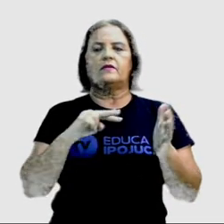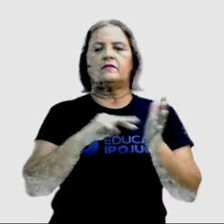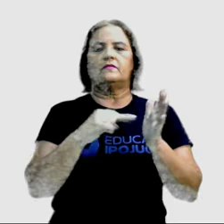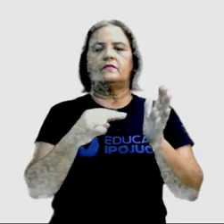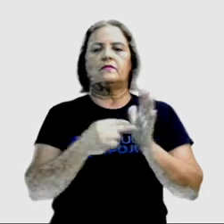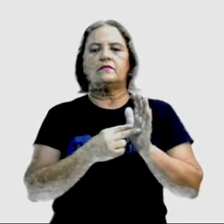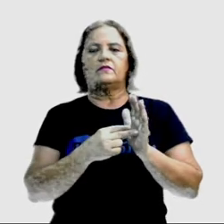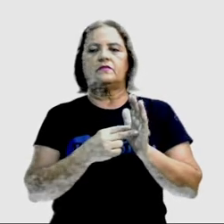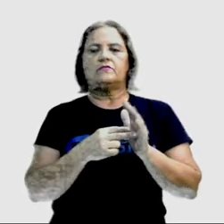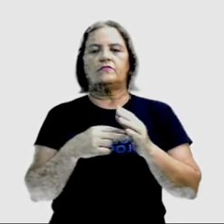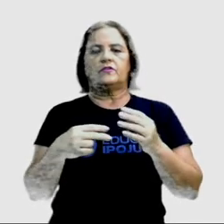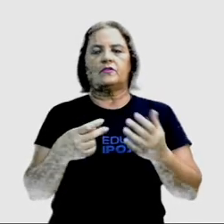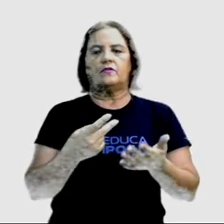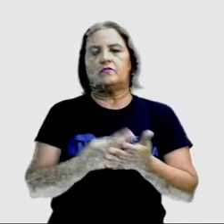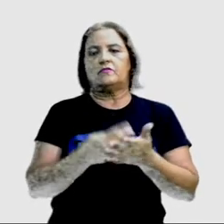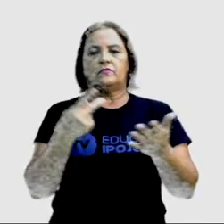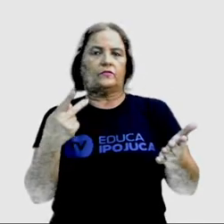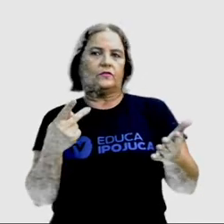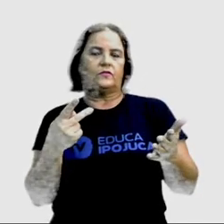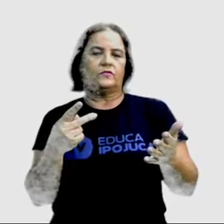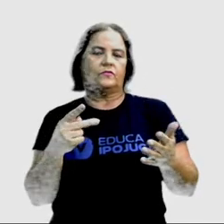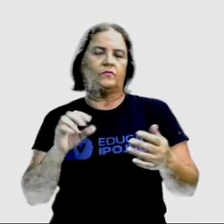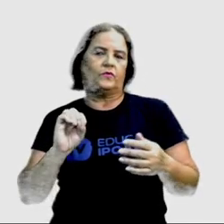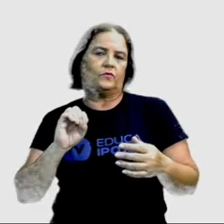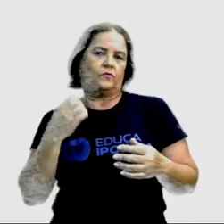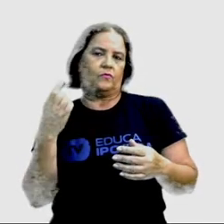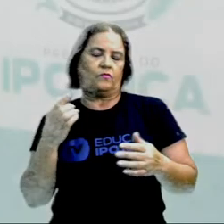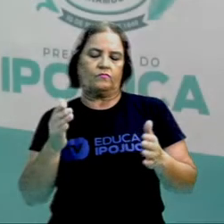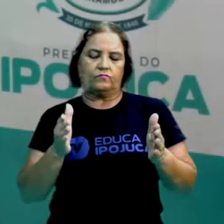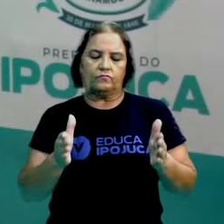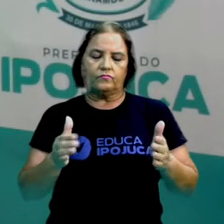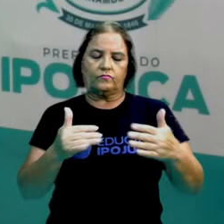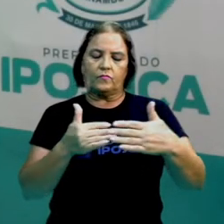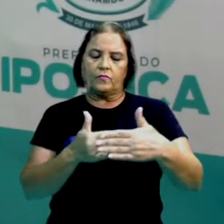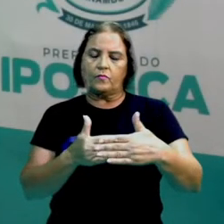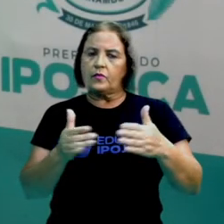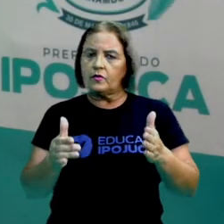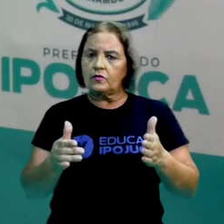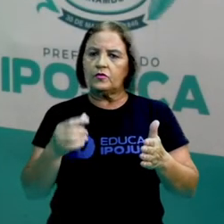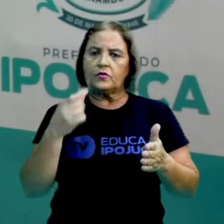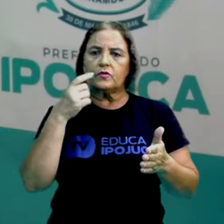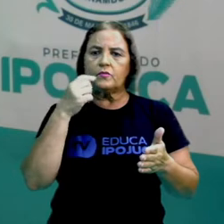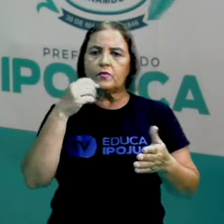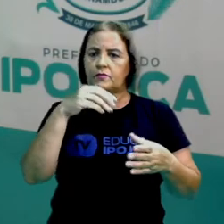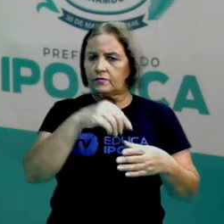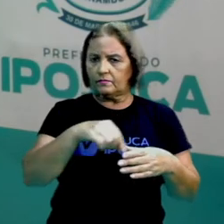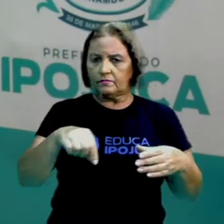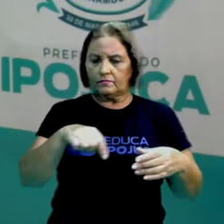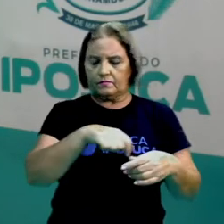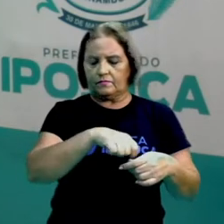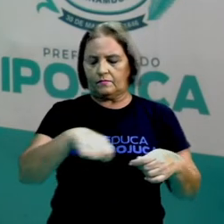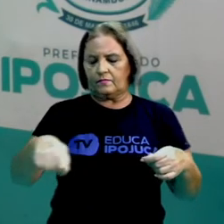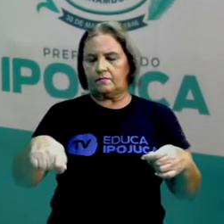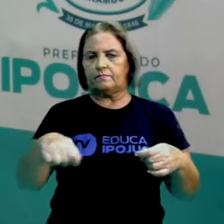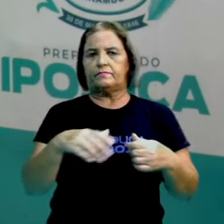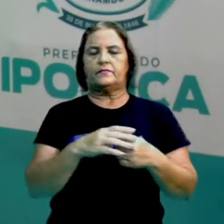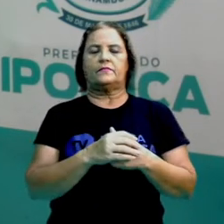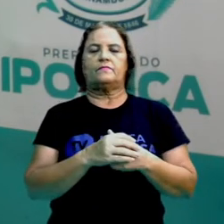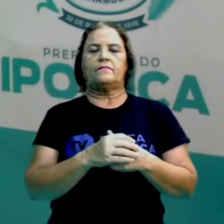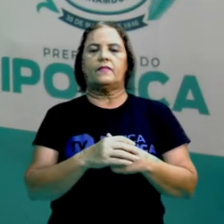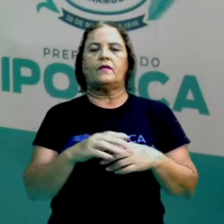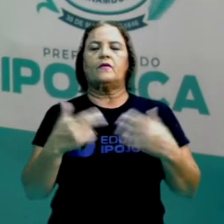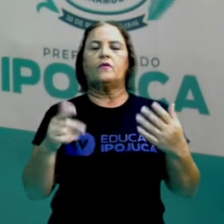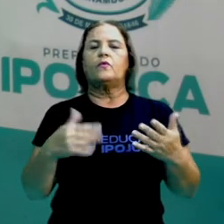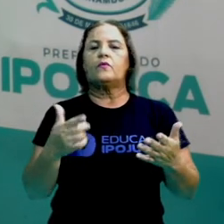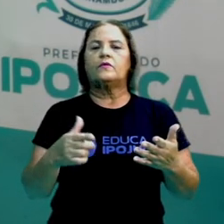estojo, ok? Até quando nós estamos referindo e aprendendo o vocabulário de objetos da